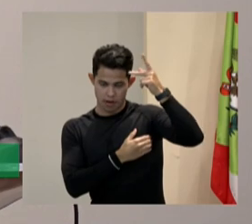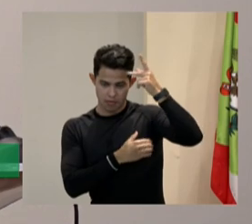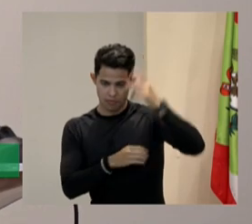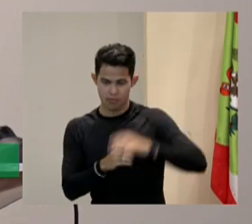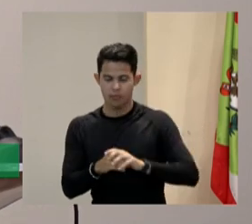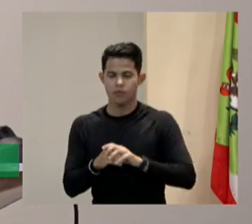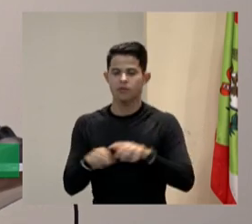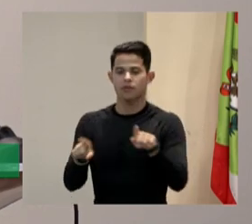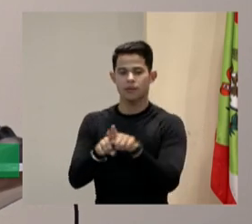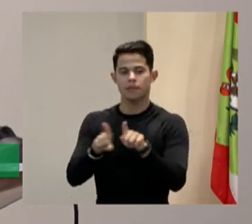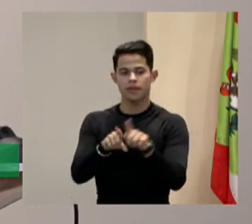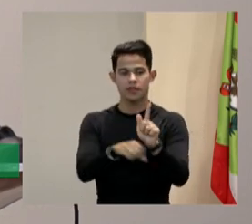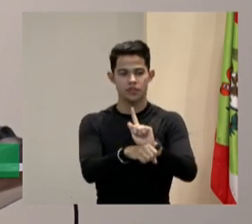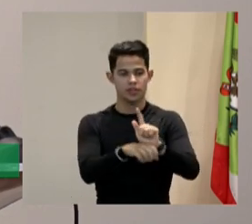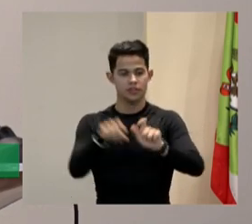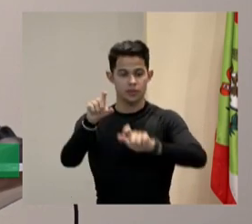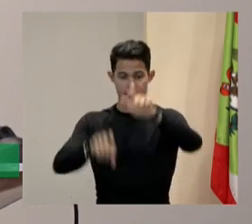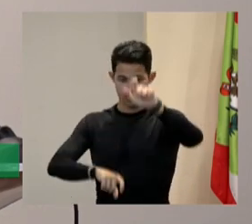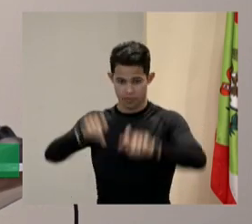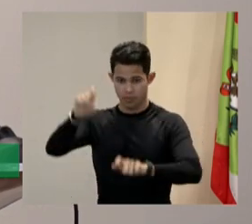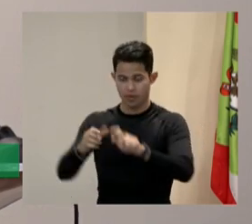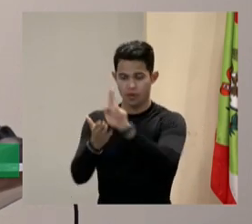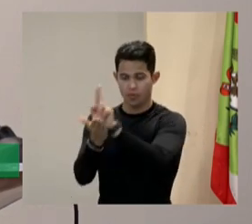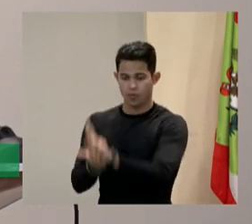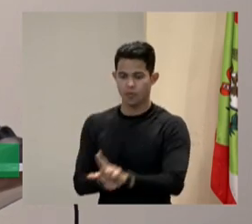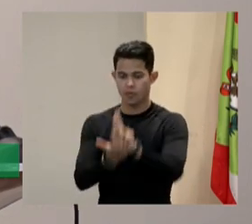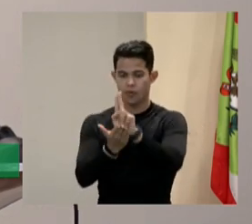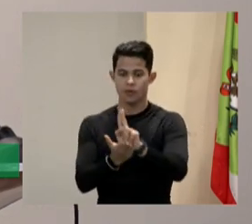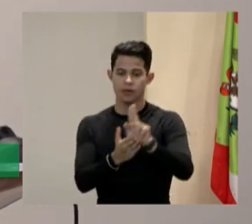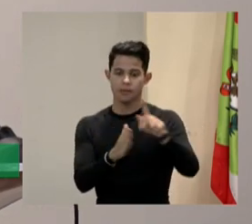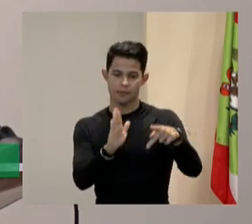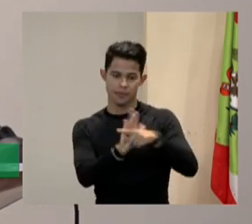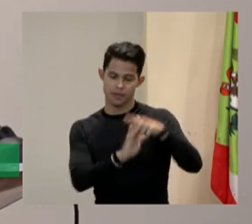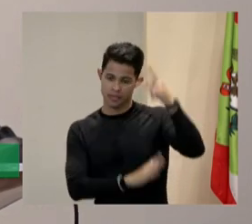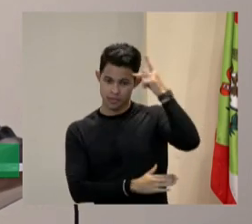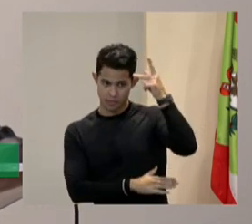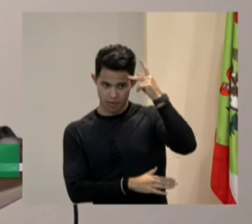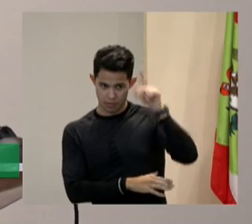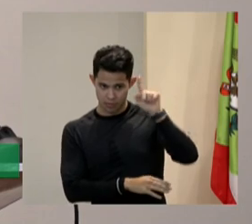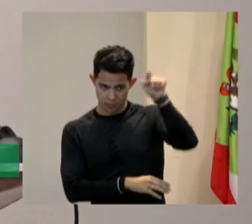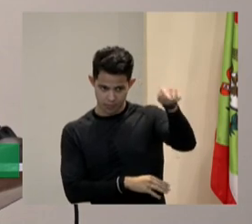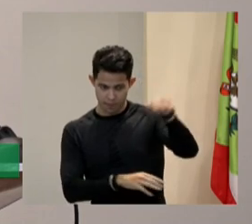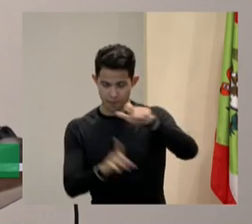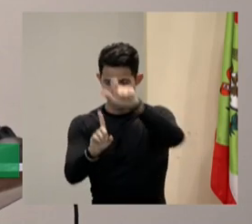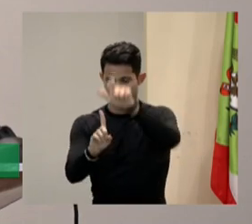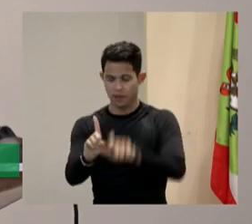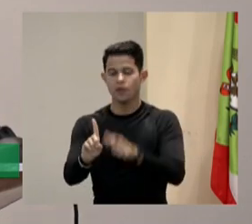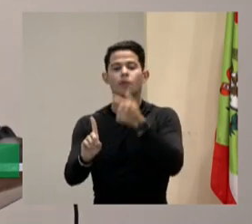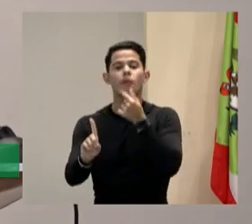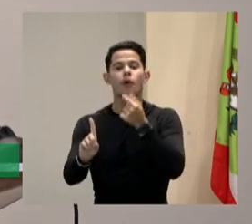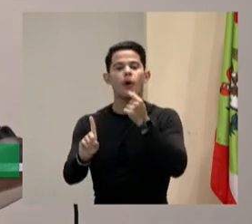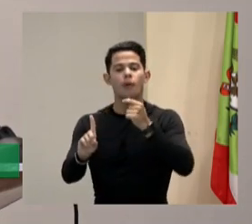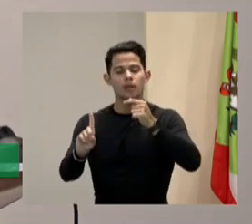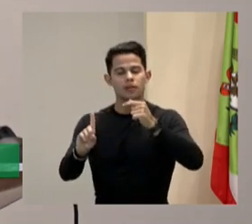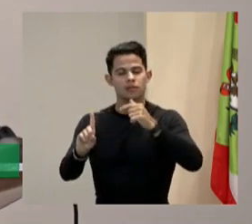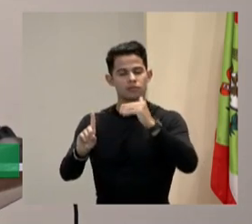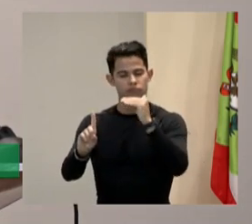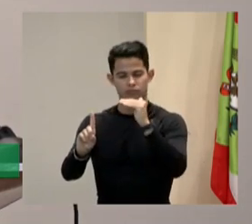Gestão de Pessoas pela Universidade Anhanguera de São Paulo. Tony não destaca